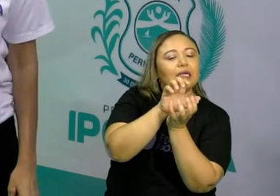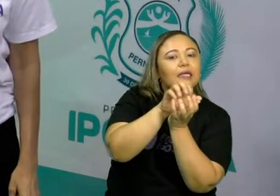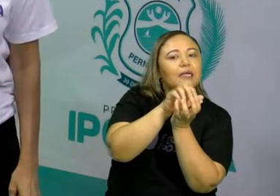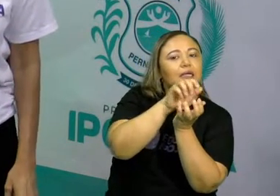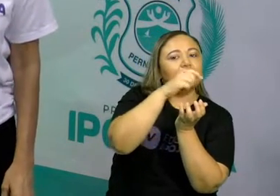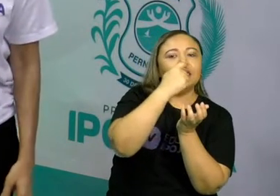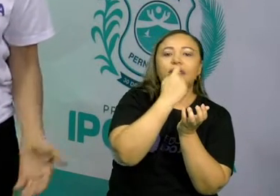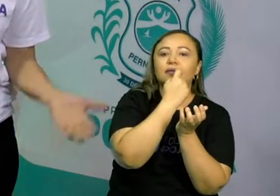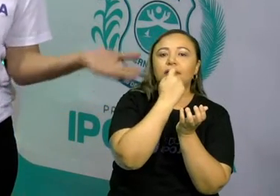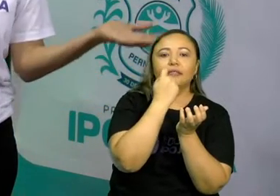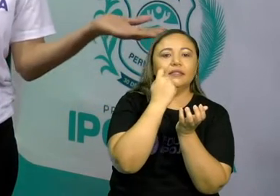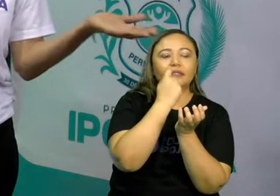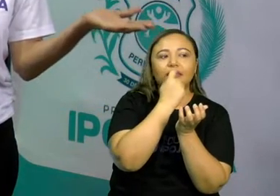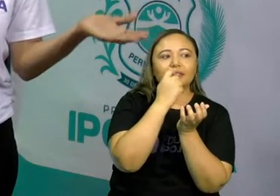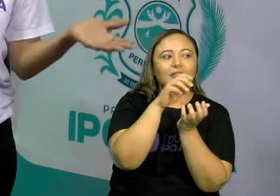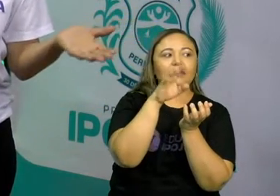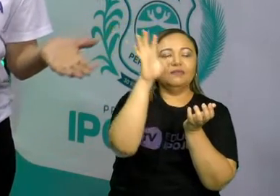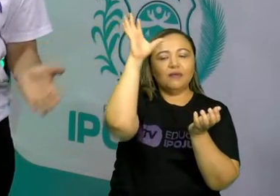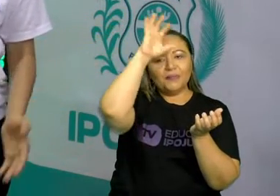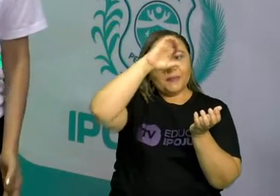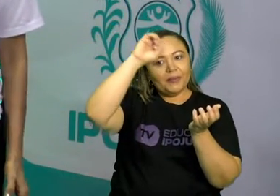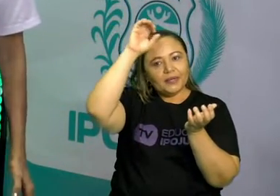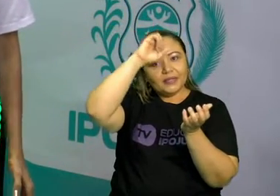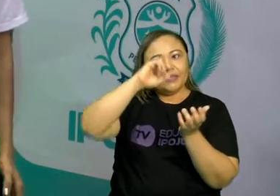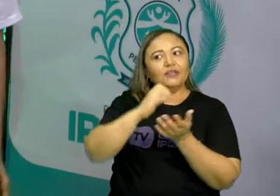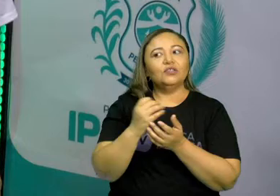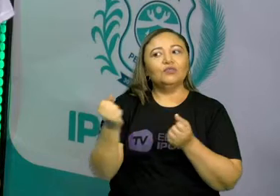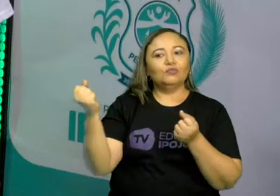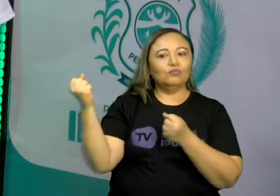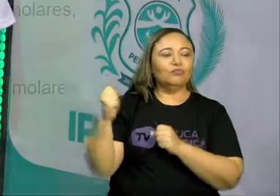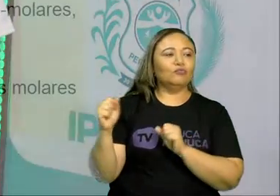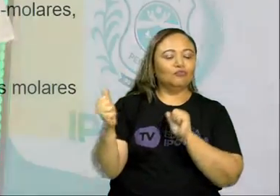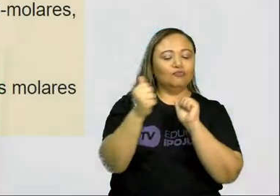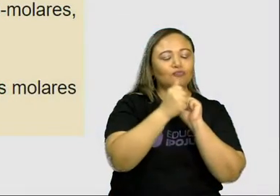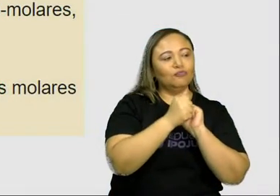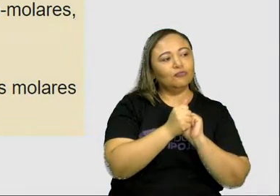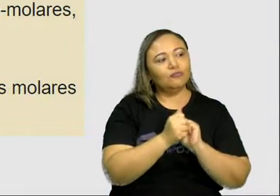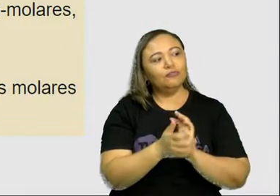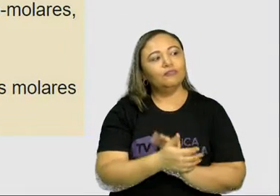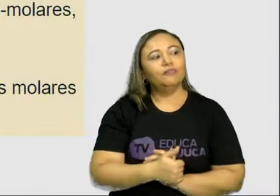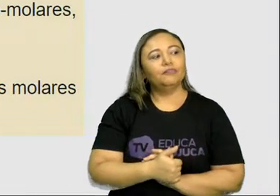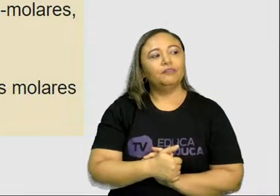Não? Então vamos aprender juntos, não isso? Então vamos lá!